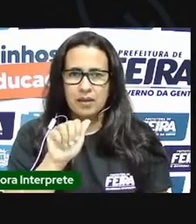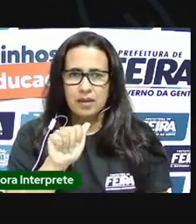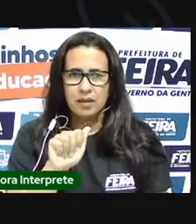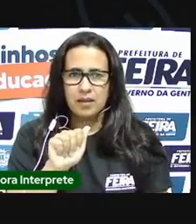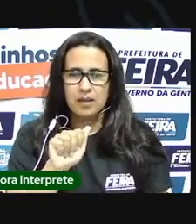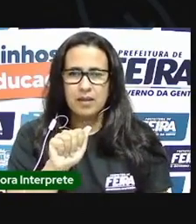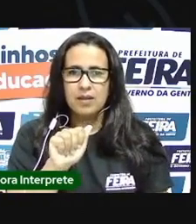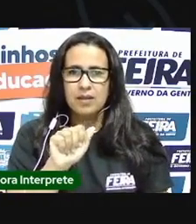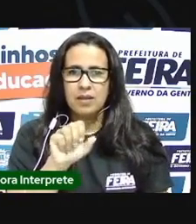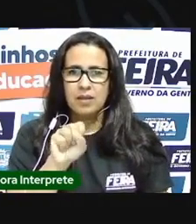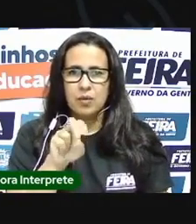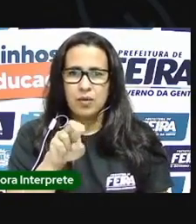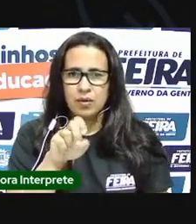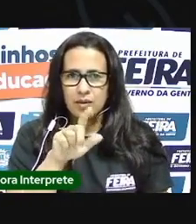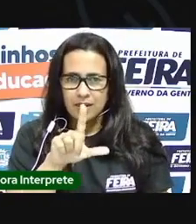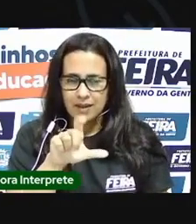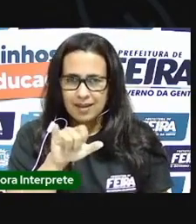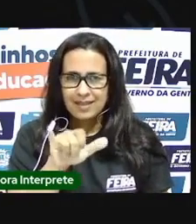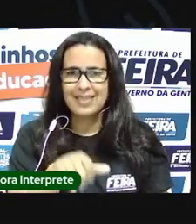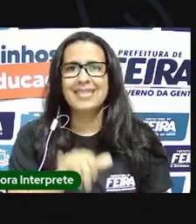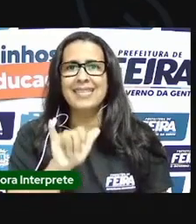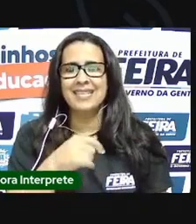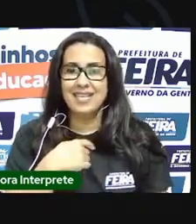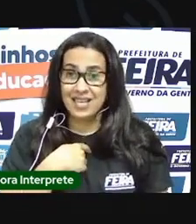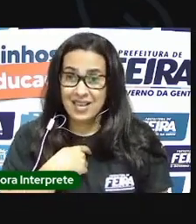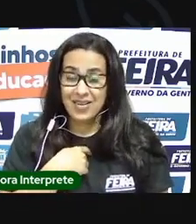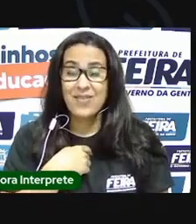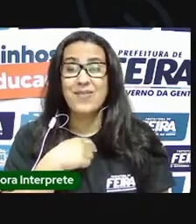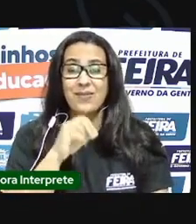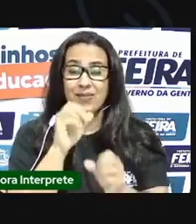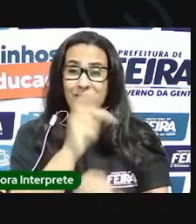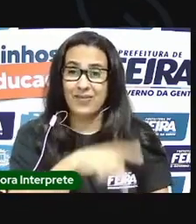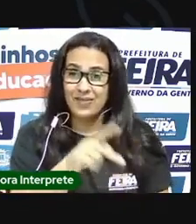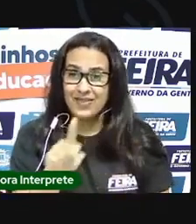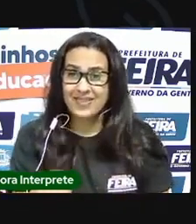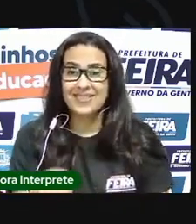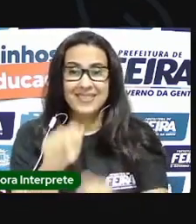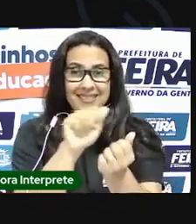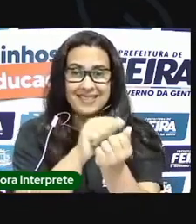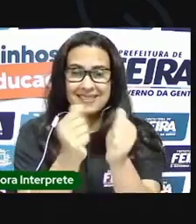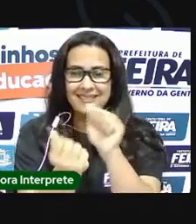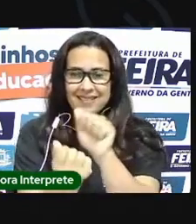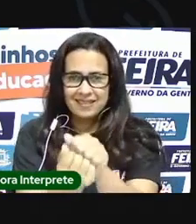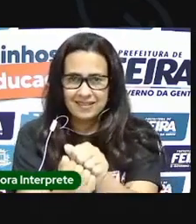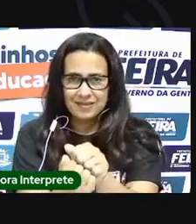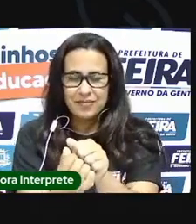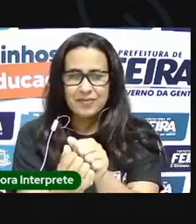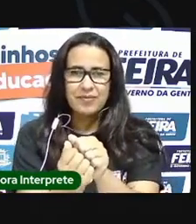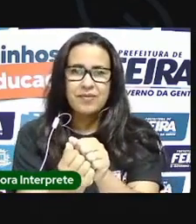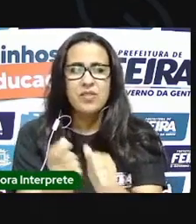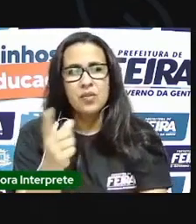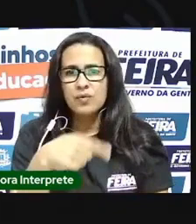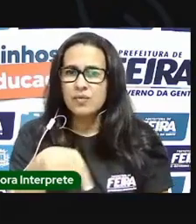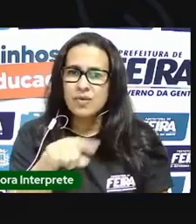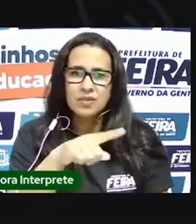professora de arte, sua professora virtual. Para vocês que não podem